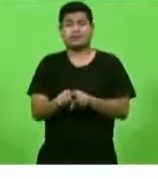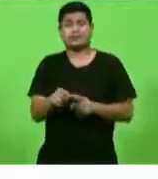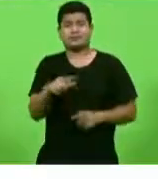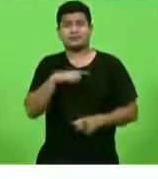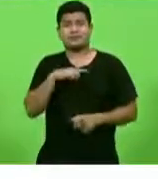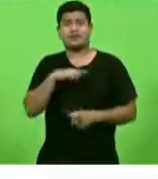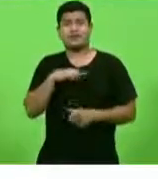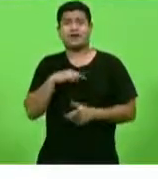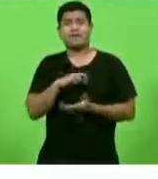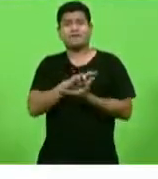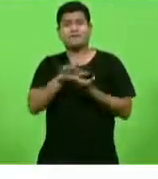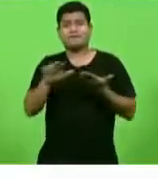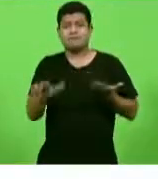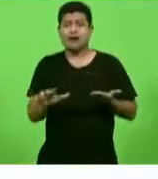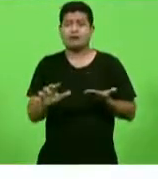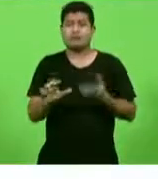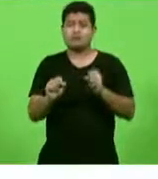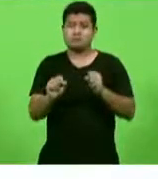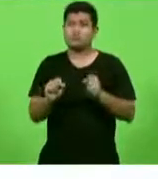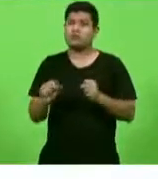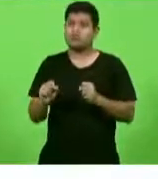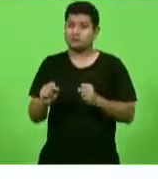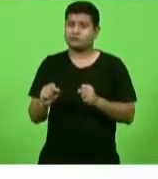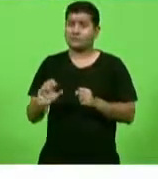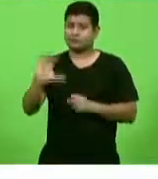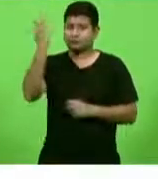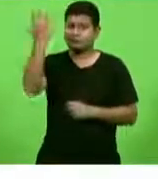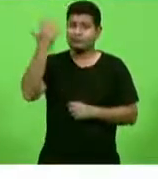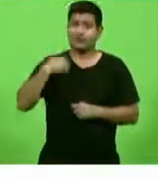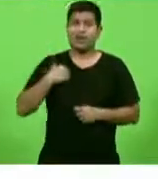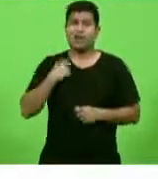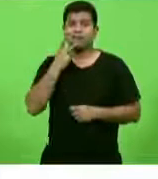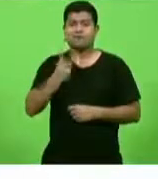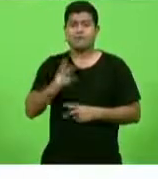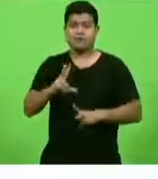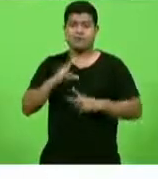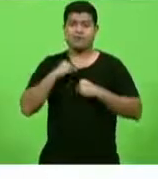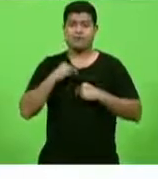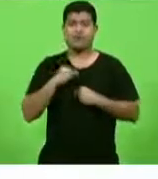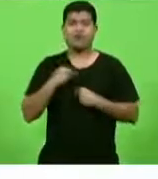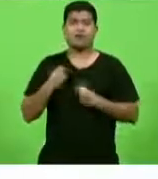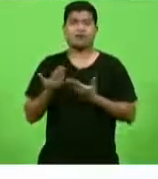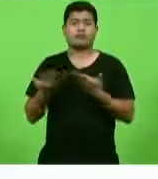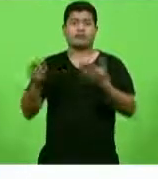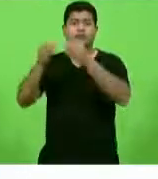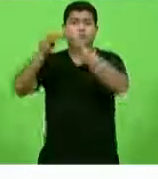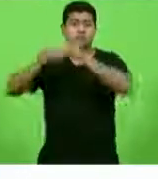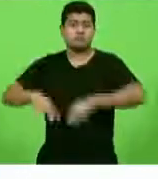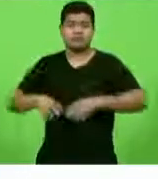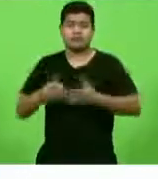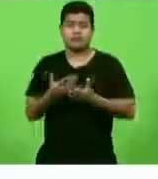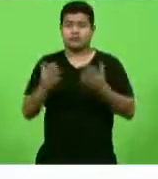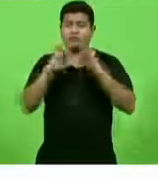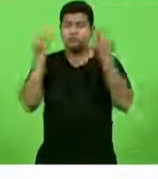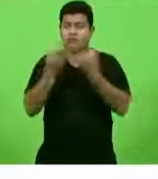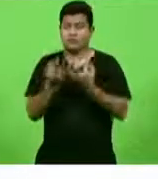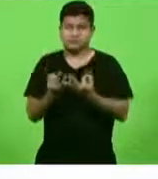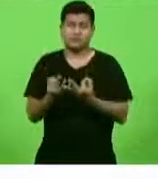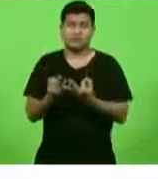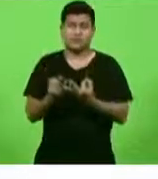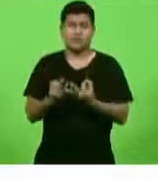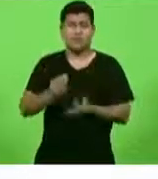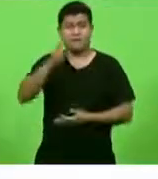diversos precedentes. E eu não vou nem falar aqui no mérito da destruição da família, que esse é o